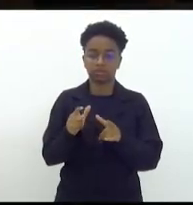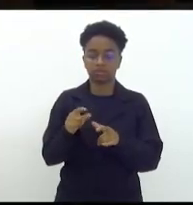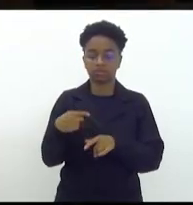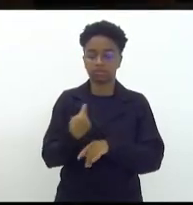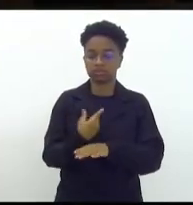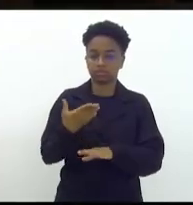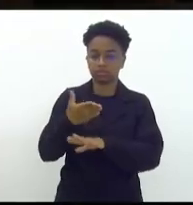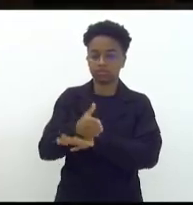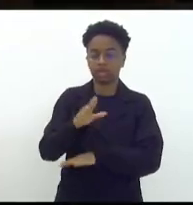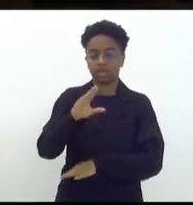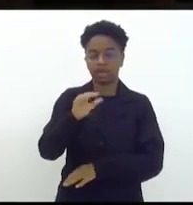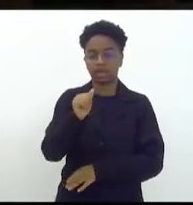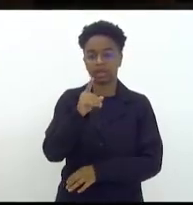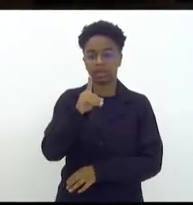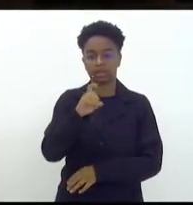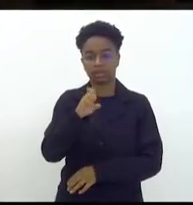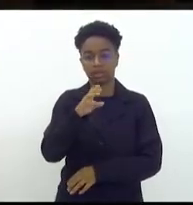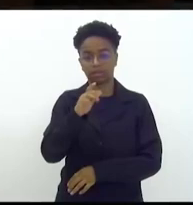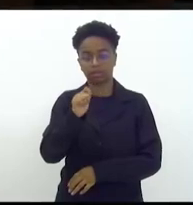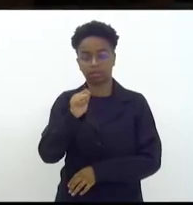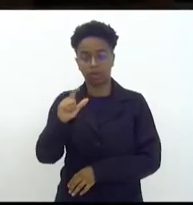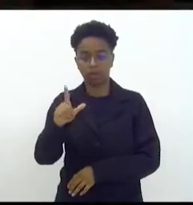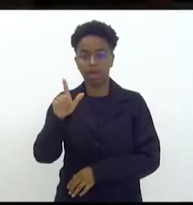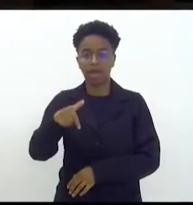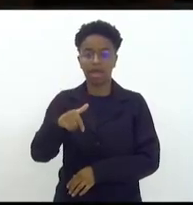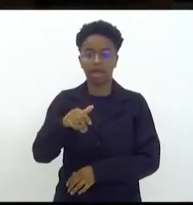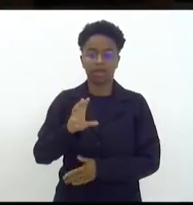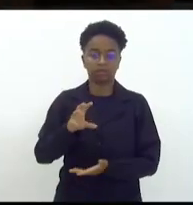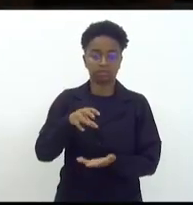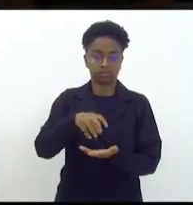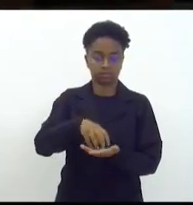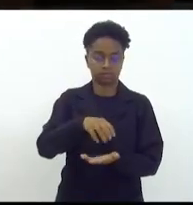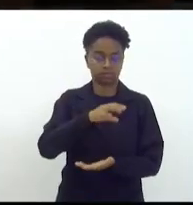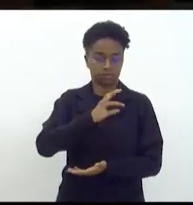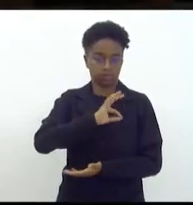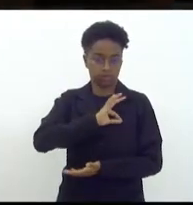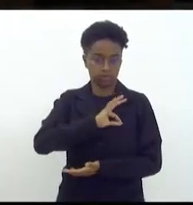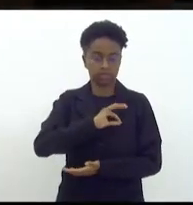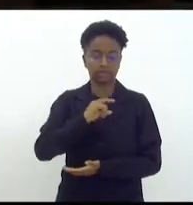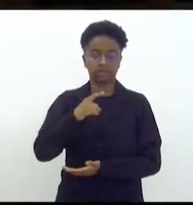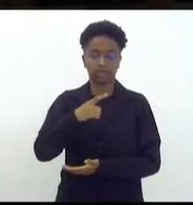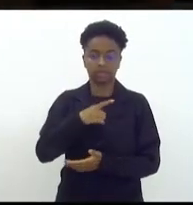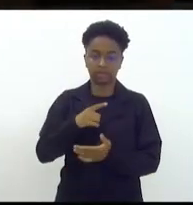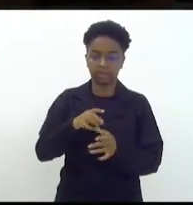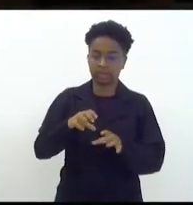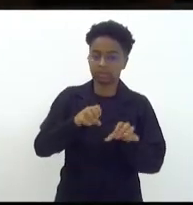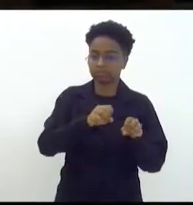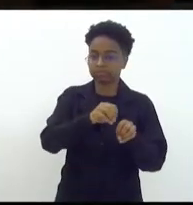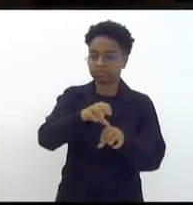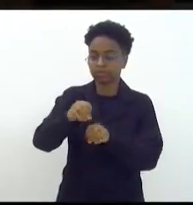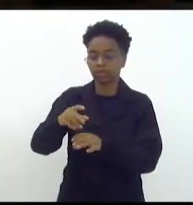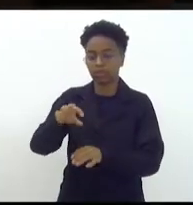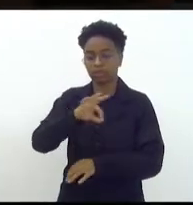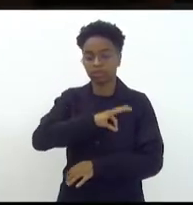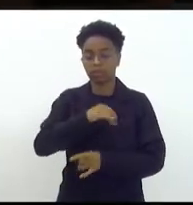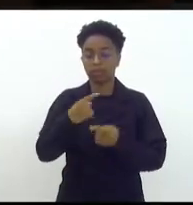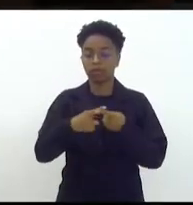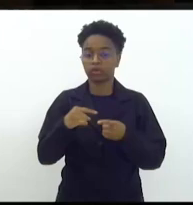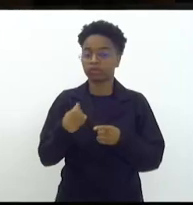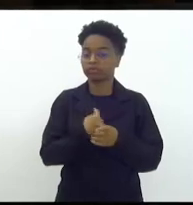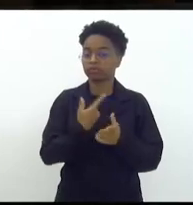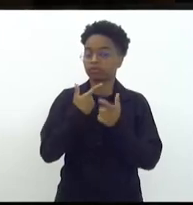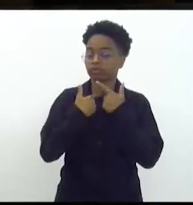academia de polícia onde há qualificação desses policiais porque o que a gente quer é que se respeite a dignidade